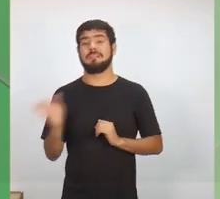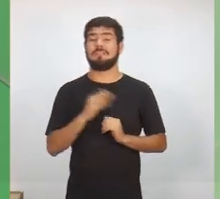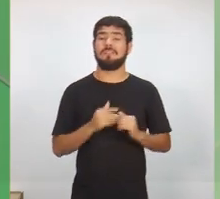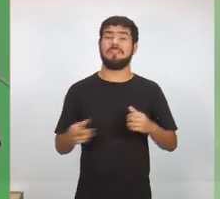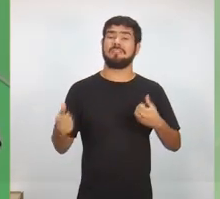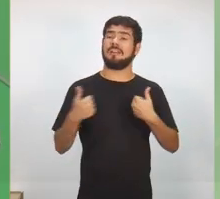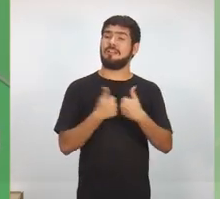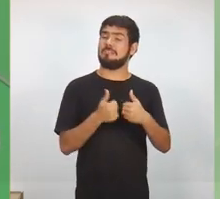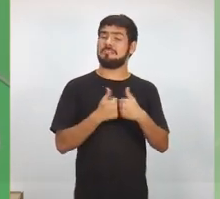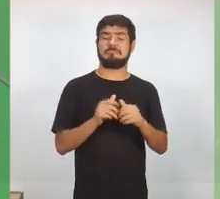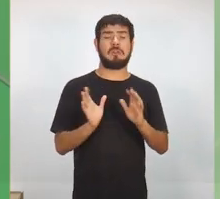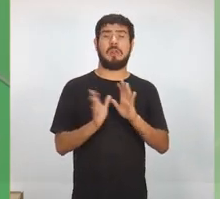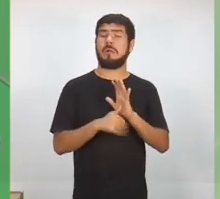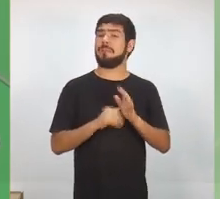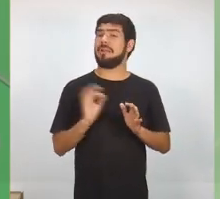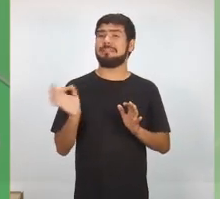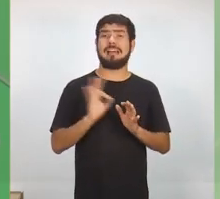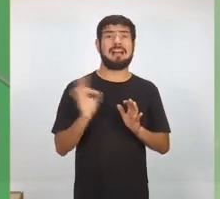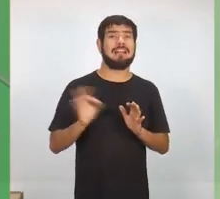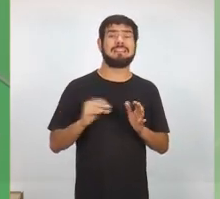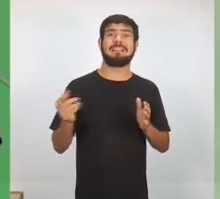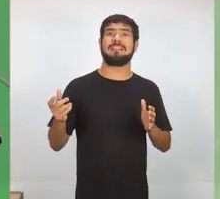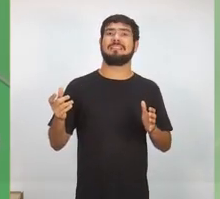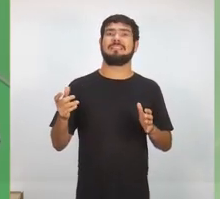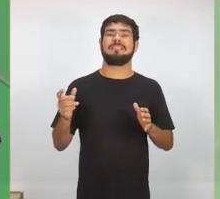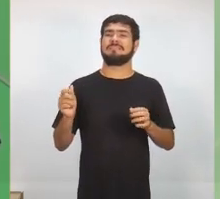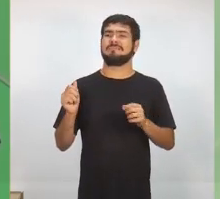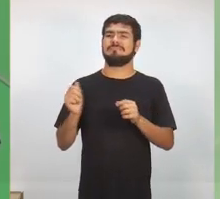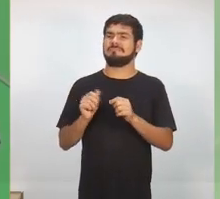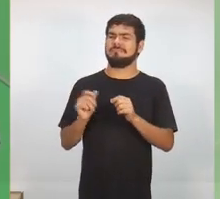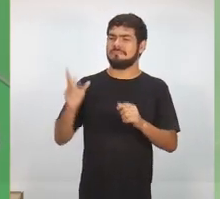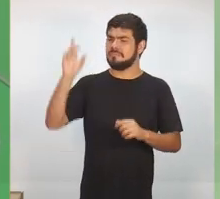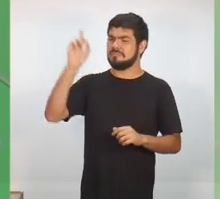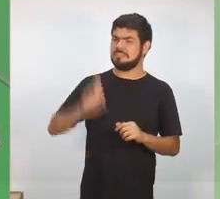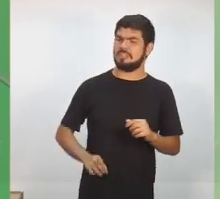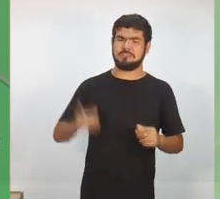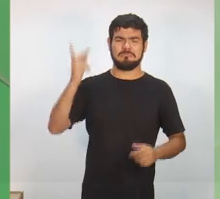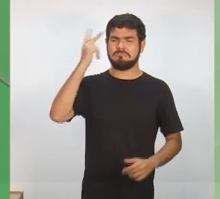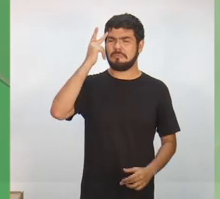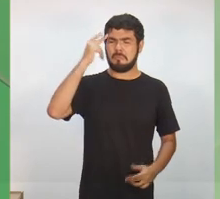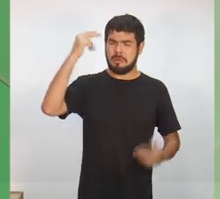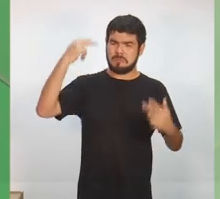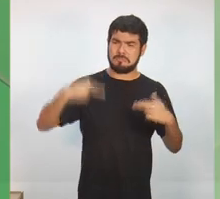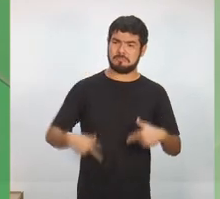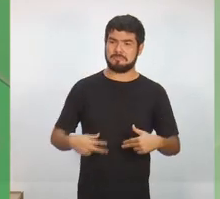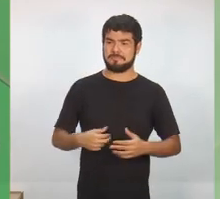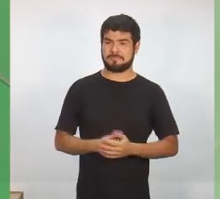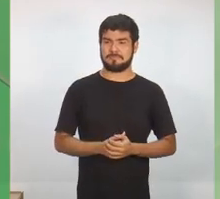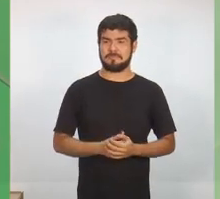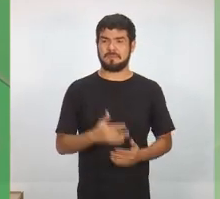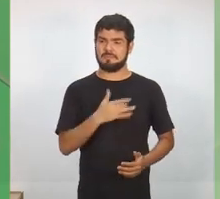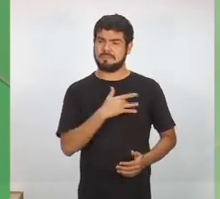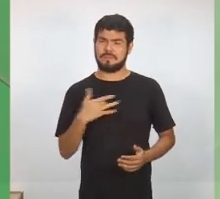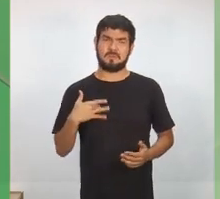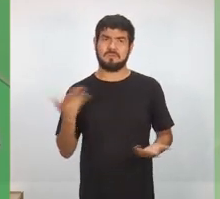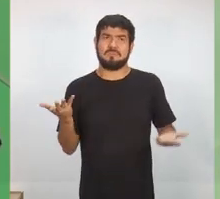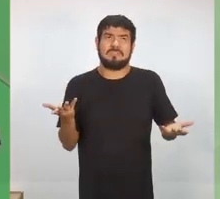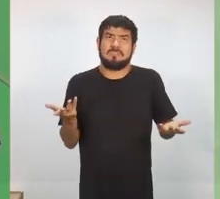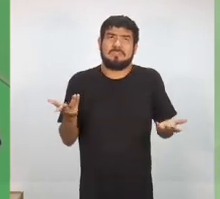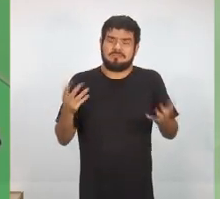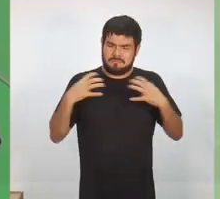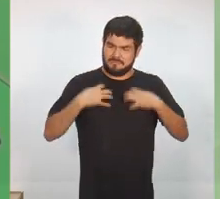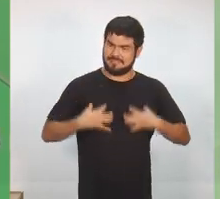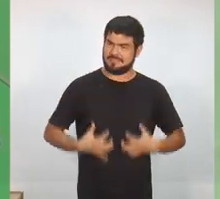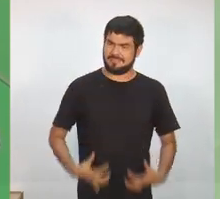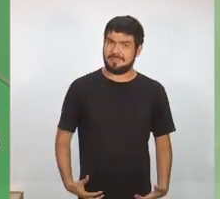sem estar sendo assaltada, sem estar sendo maculada no seu direito. ou na sua saúde, vamos dizer assim, na sua integridade